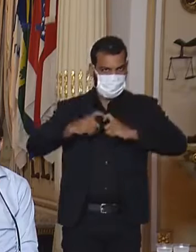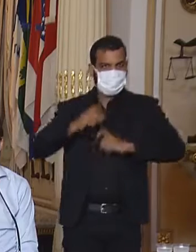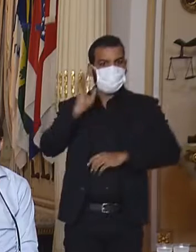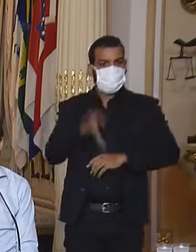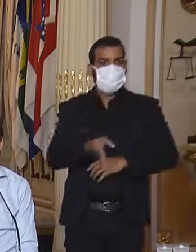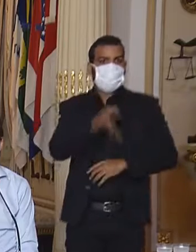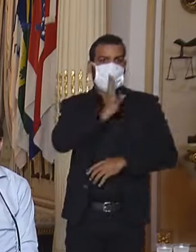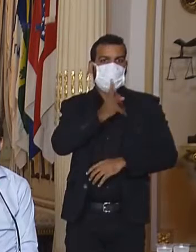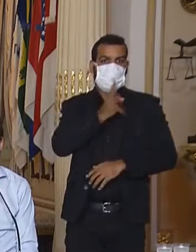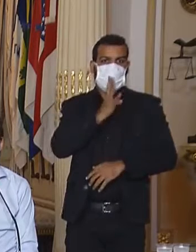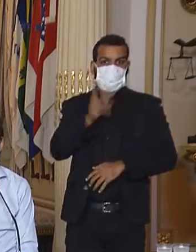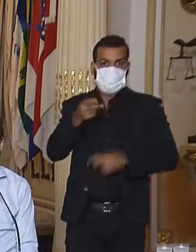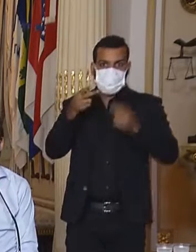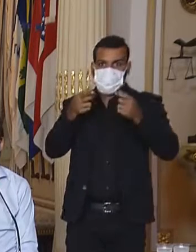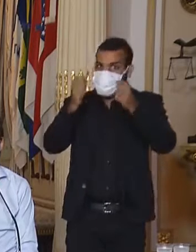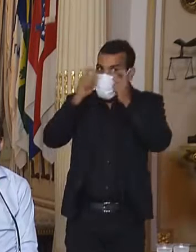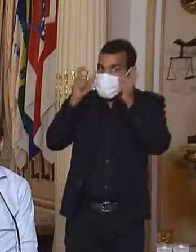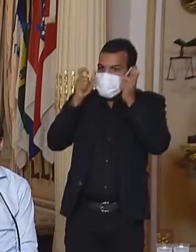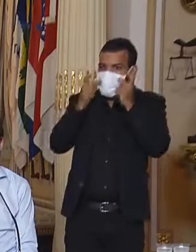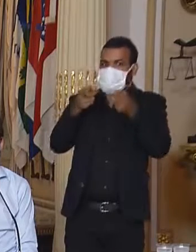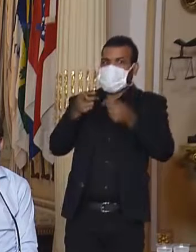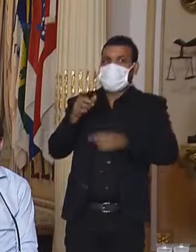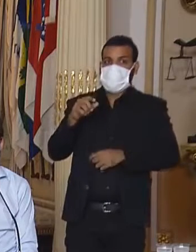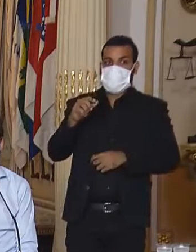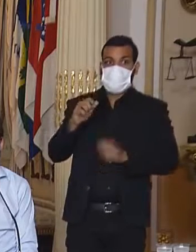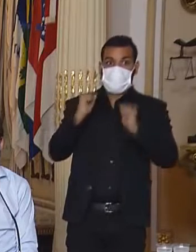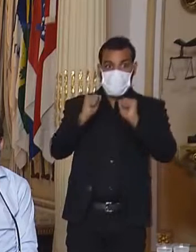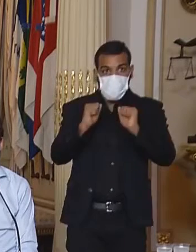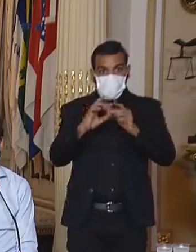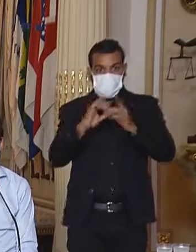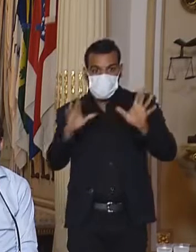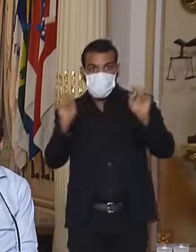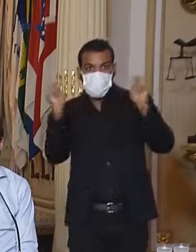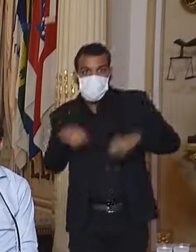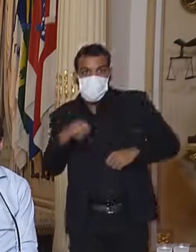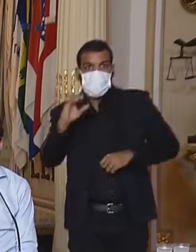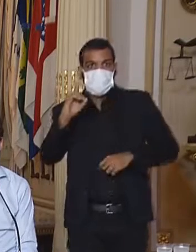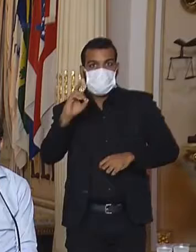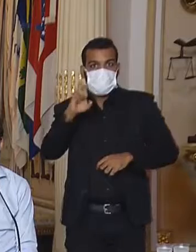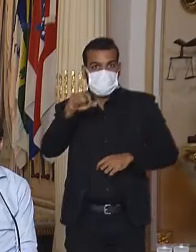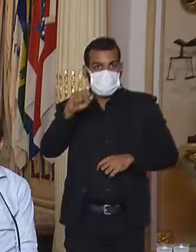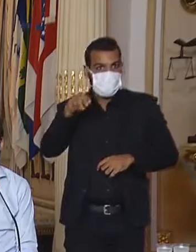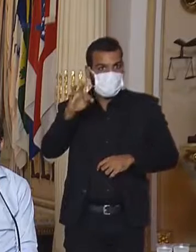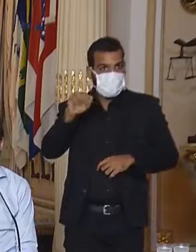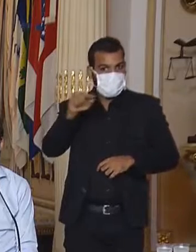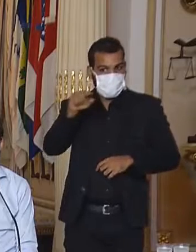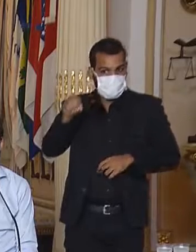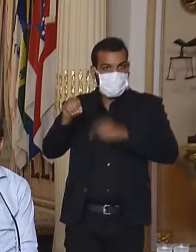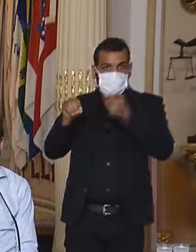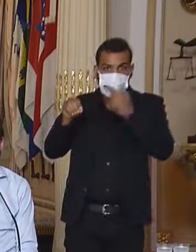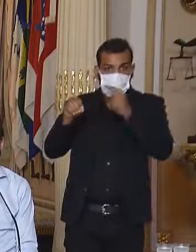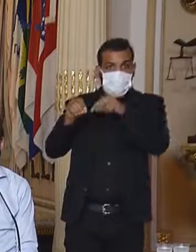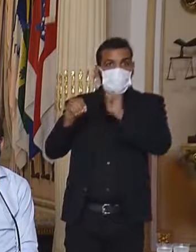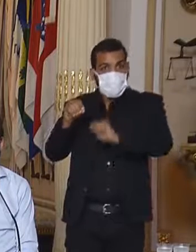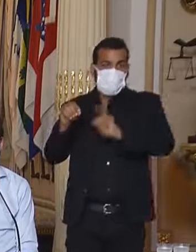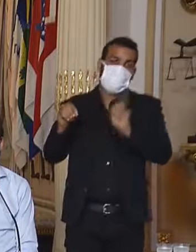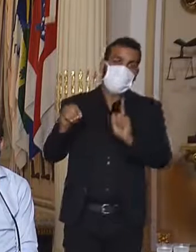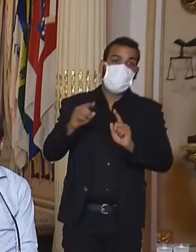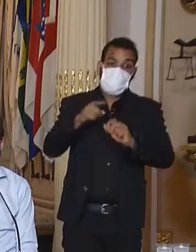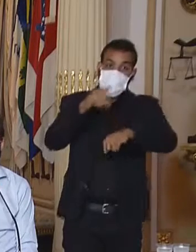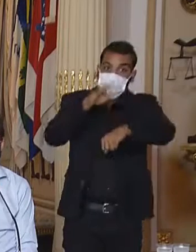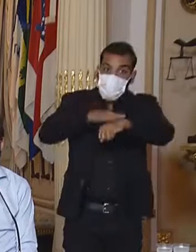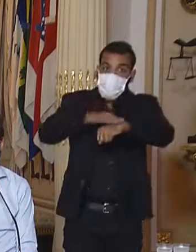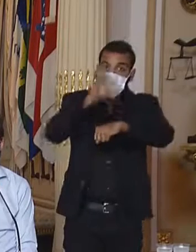a esses casos para usar, preciso dizer, não é para usar no momento certo